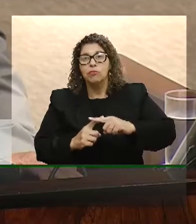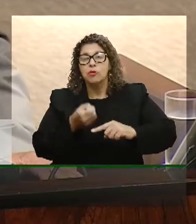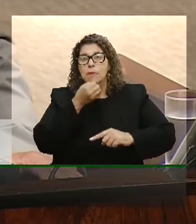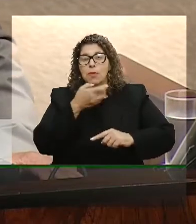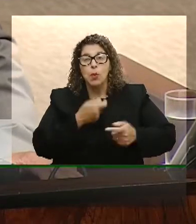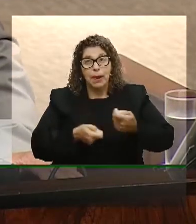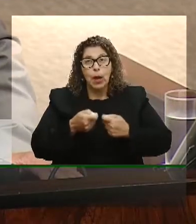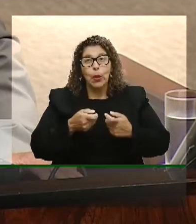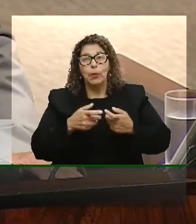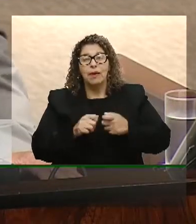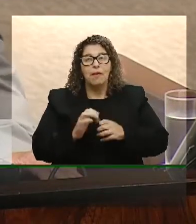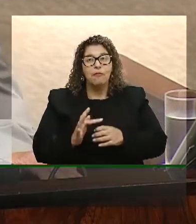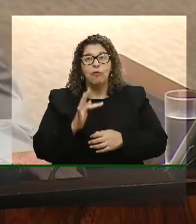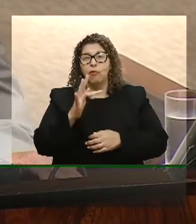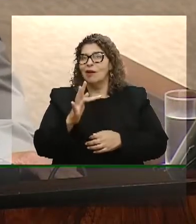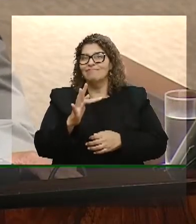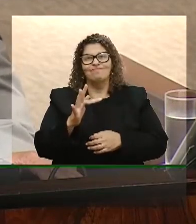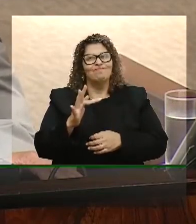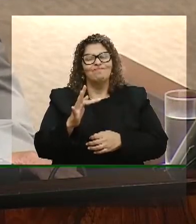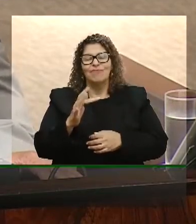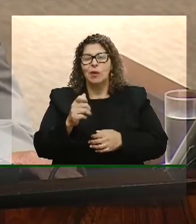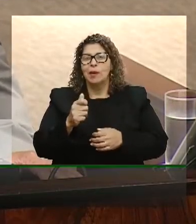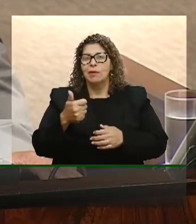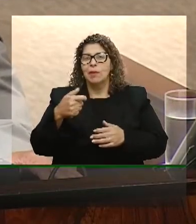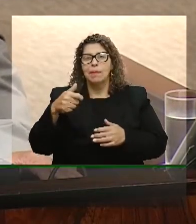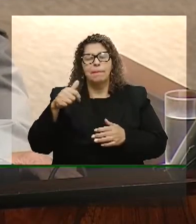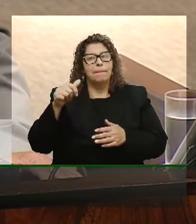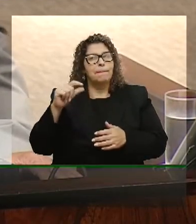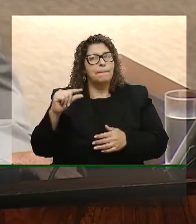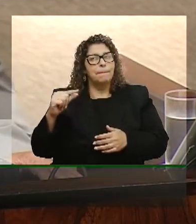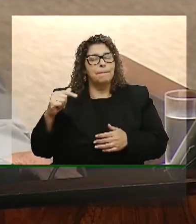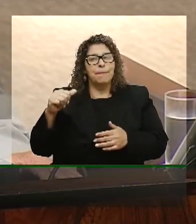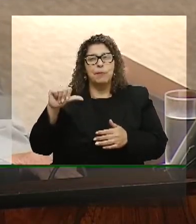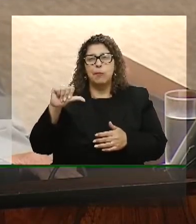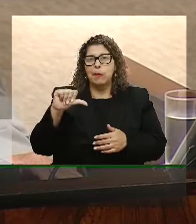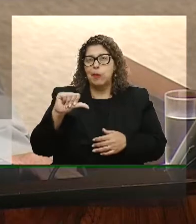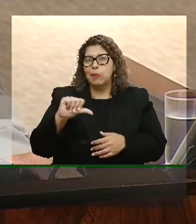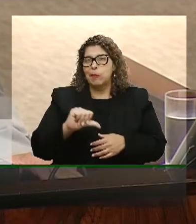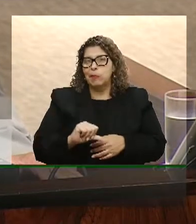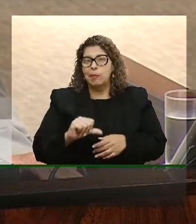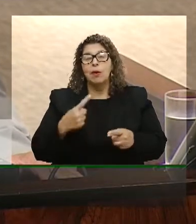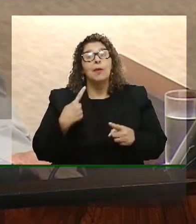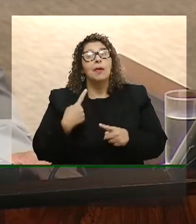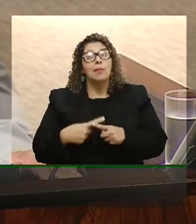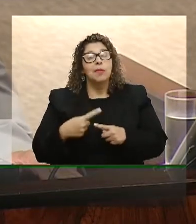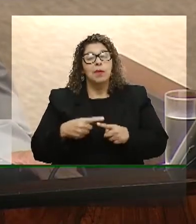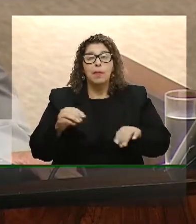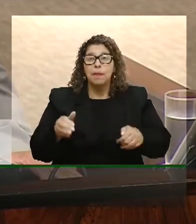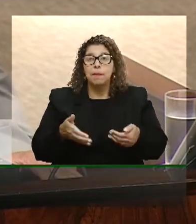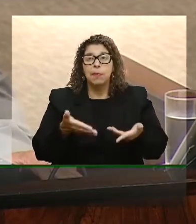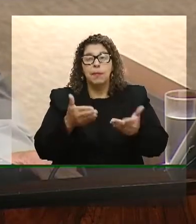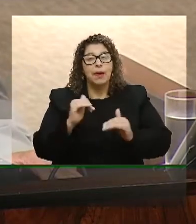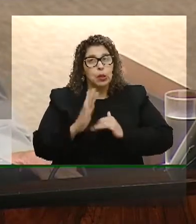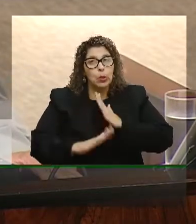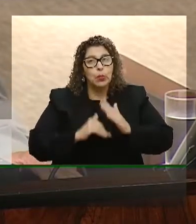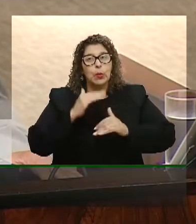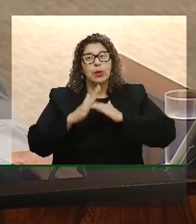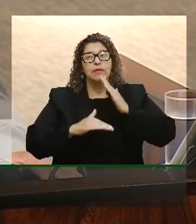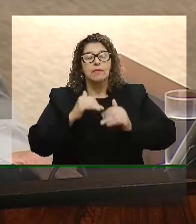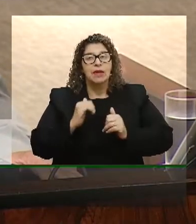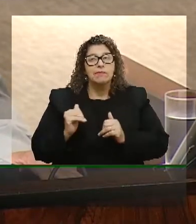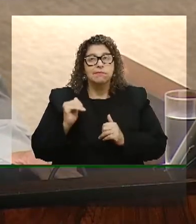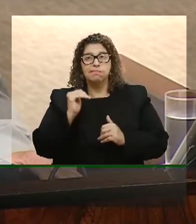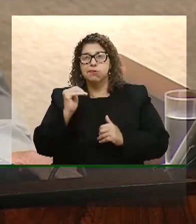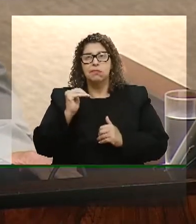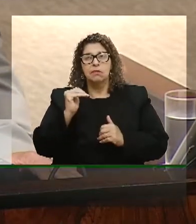efeito, inclusive, cíclico no sentido de promover não o crescimento econômico, mas ser